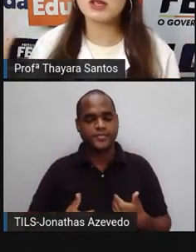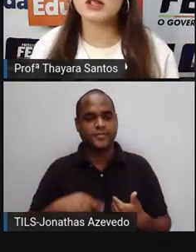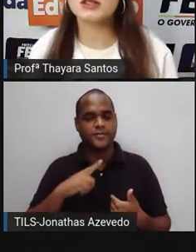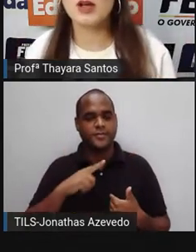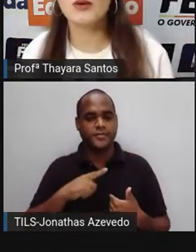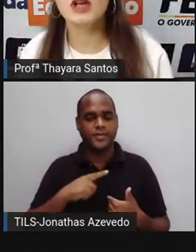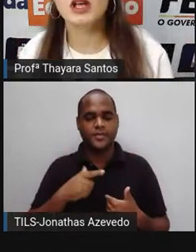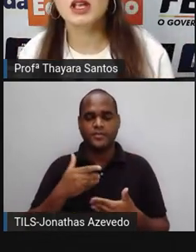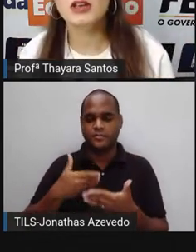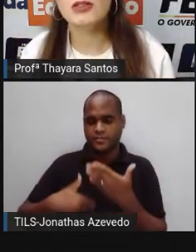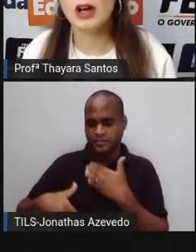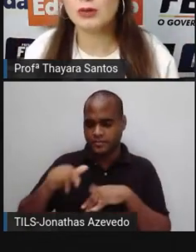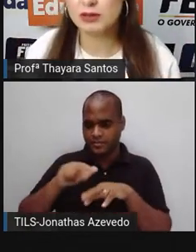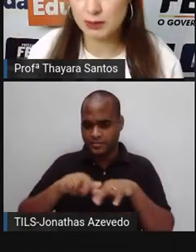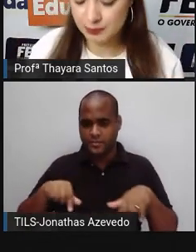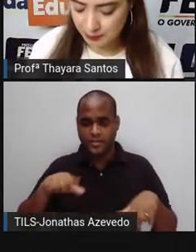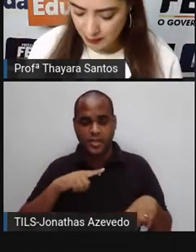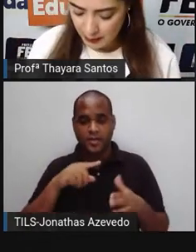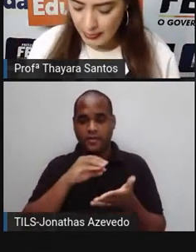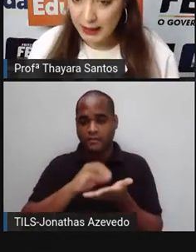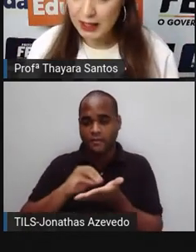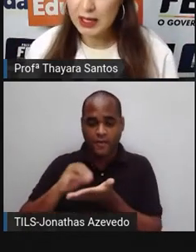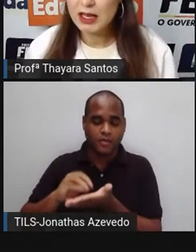excesso ou se eles estão em falta.